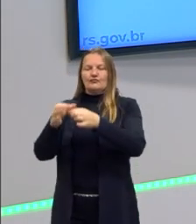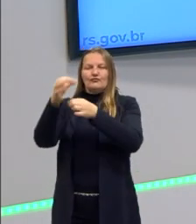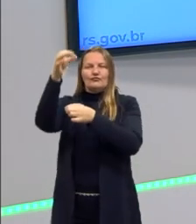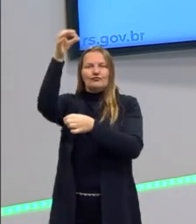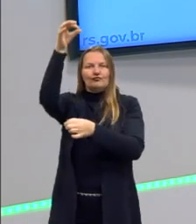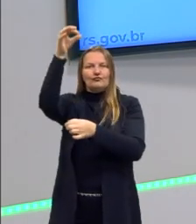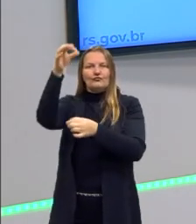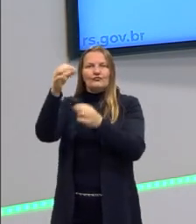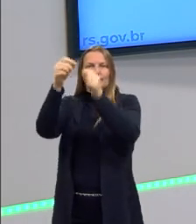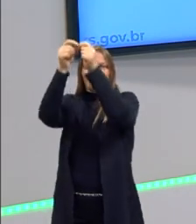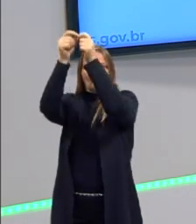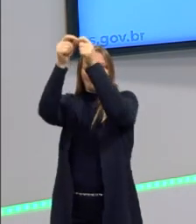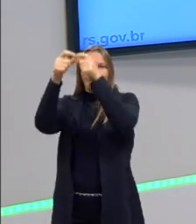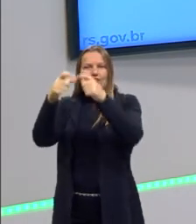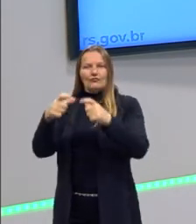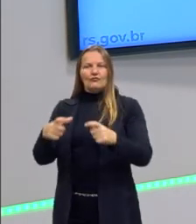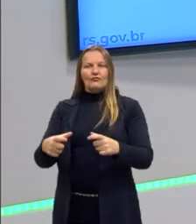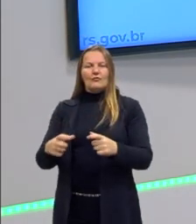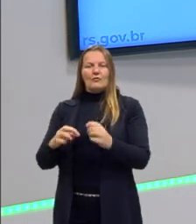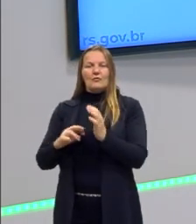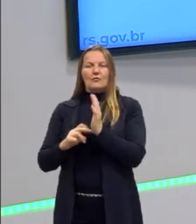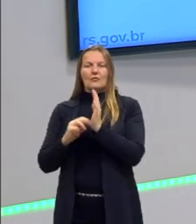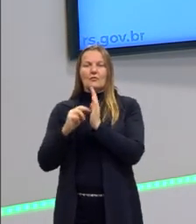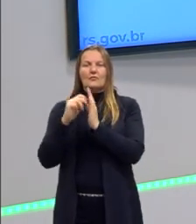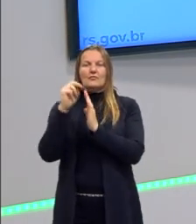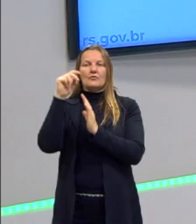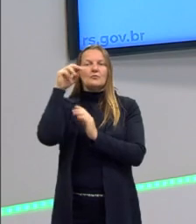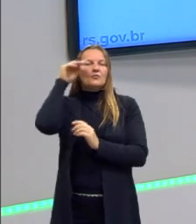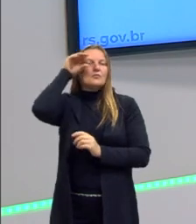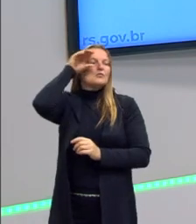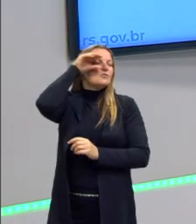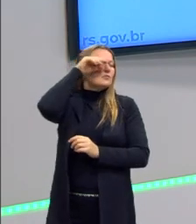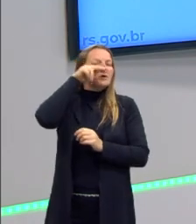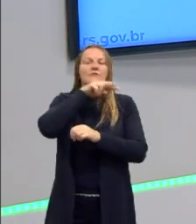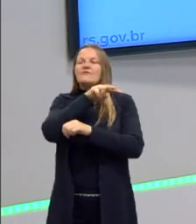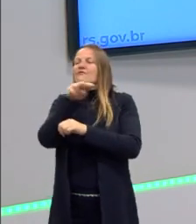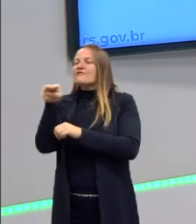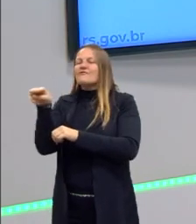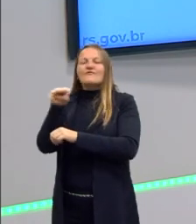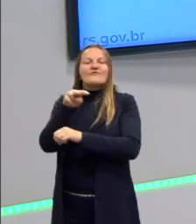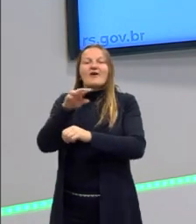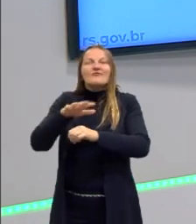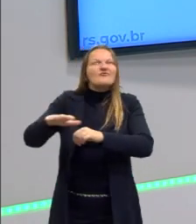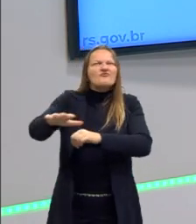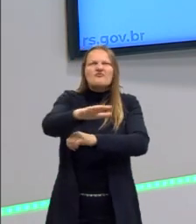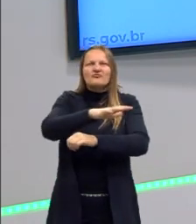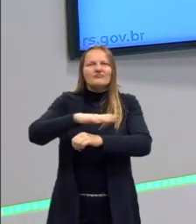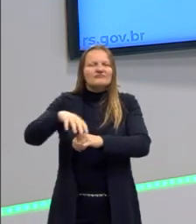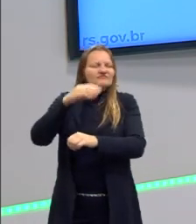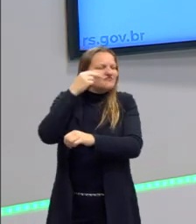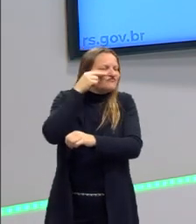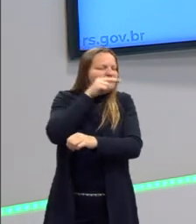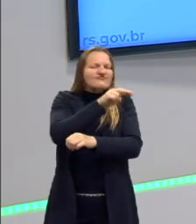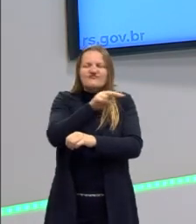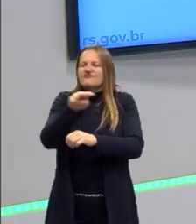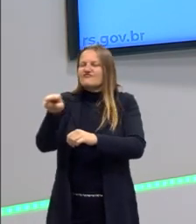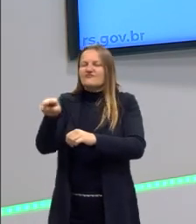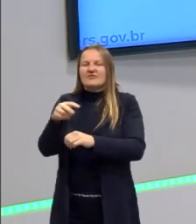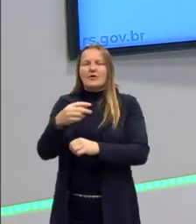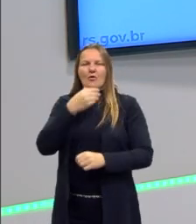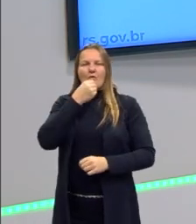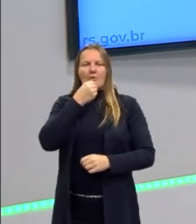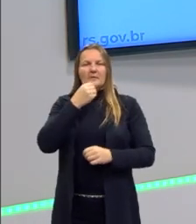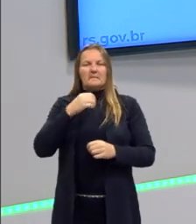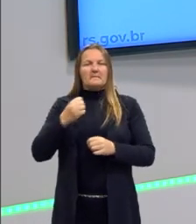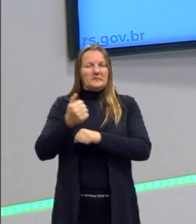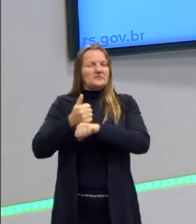e tu constrói uma torre, que dessa torre, você pode olhar todas as celas. Então, você coloca um vigilante nessa